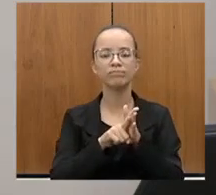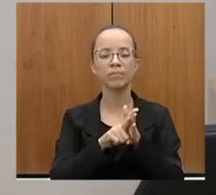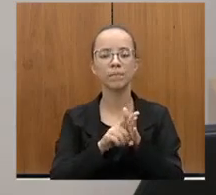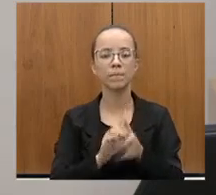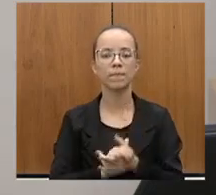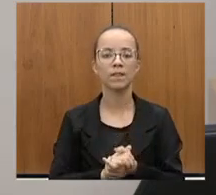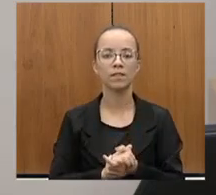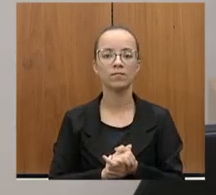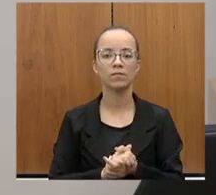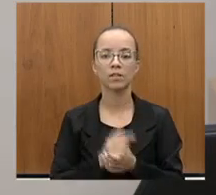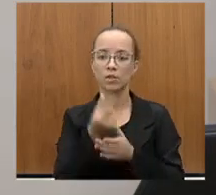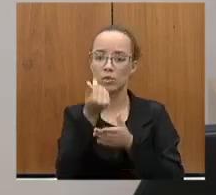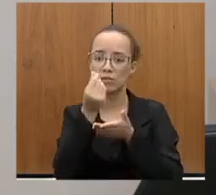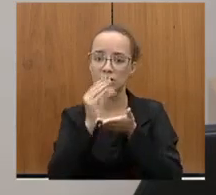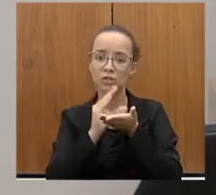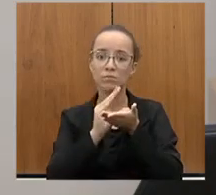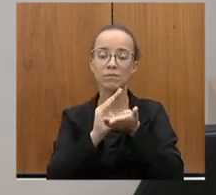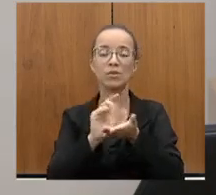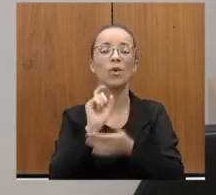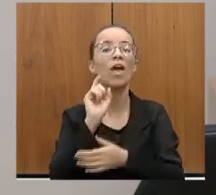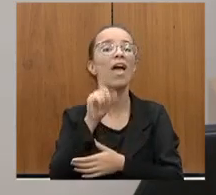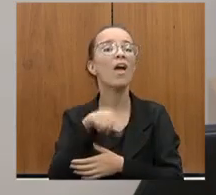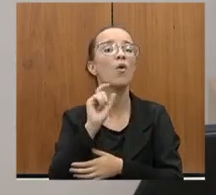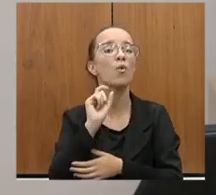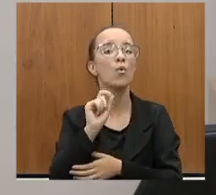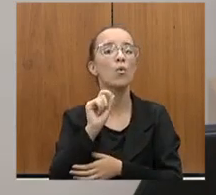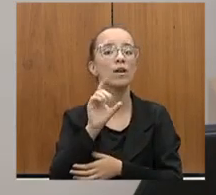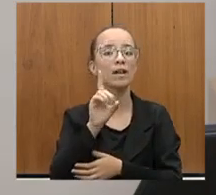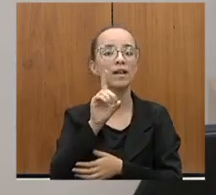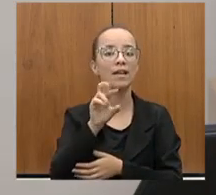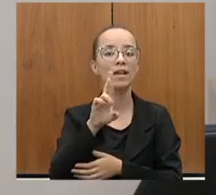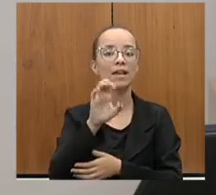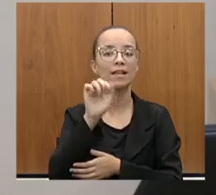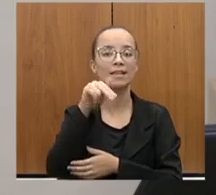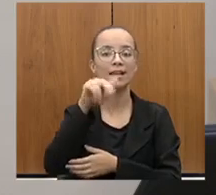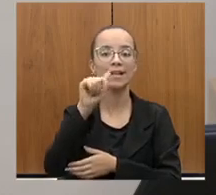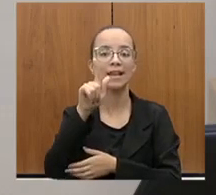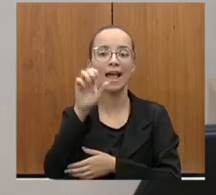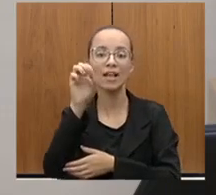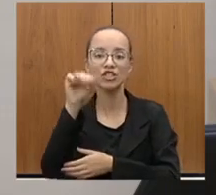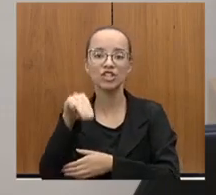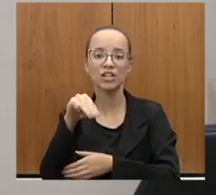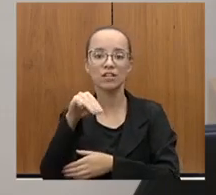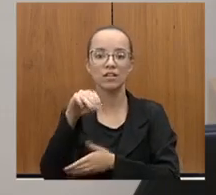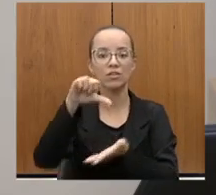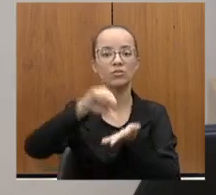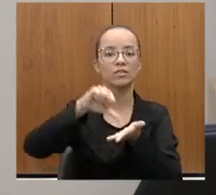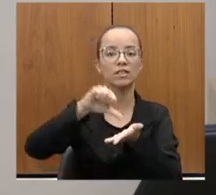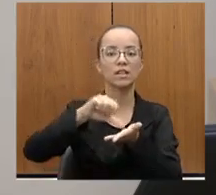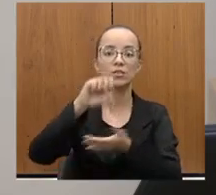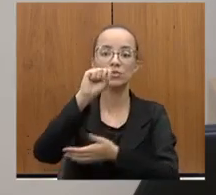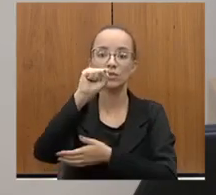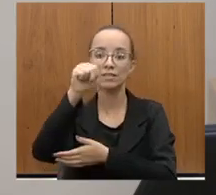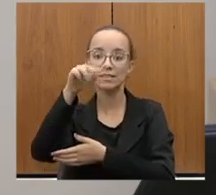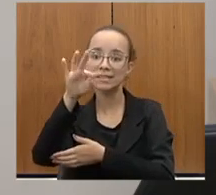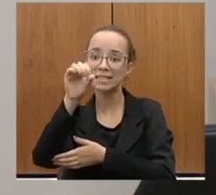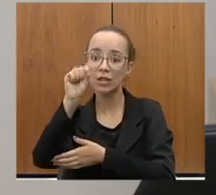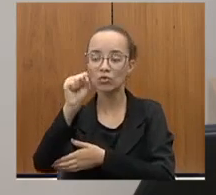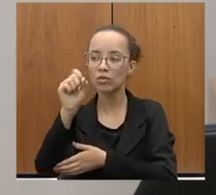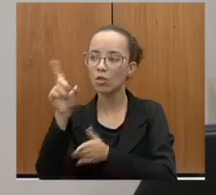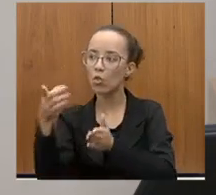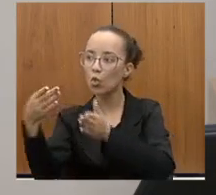que o investimento é na drenagem do centro de Santos. Vamos estar ao porto de Santos, mas não é no porto,